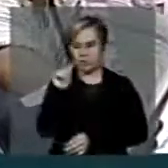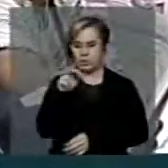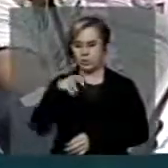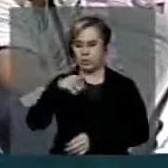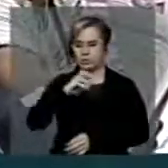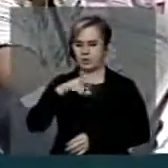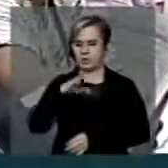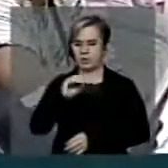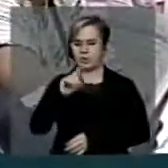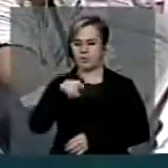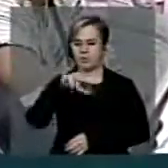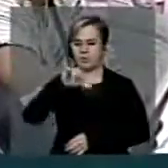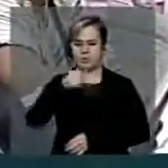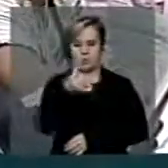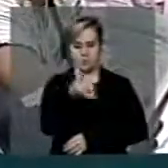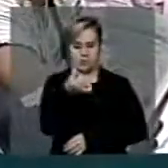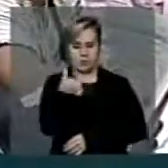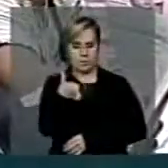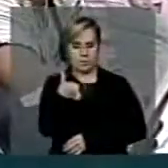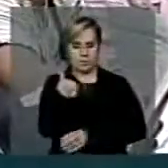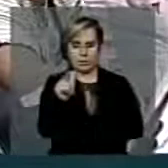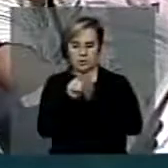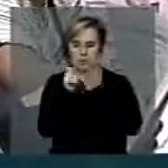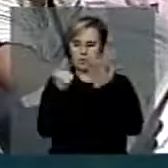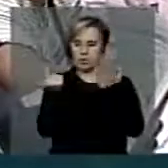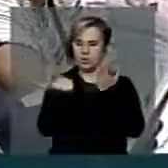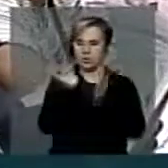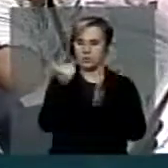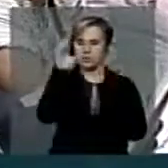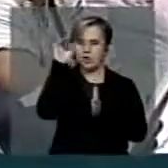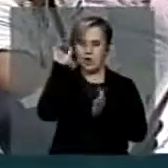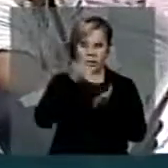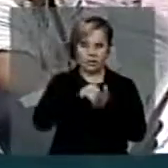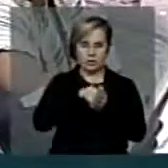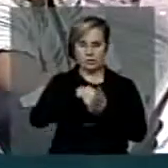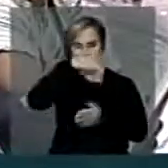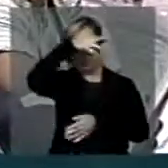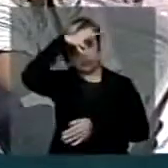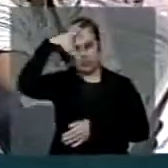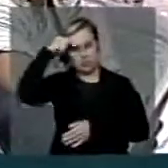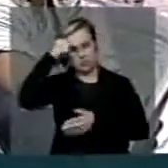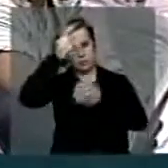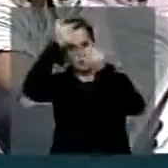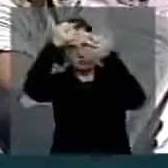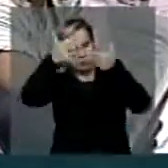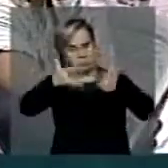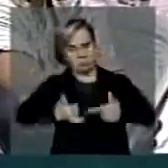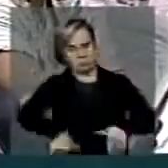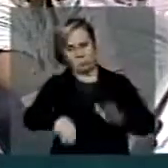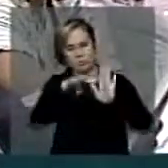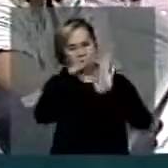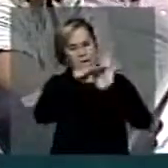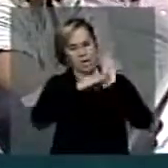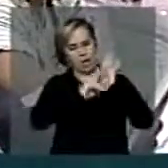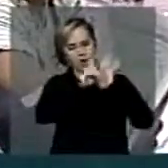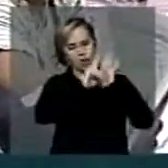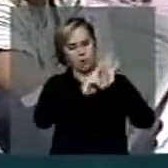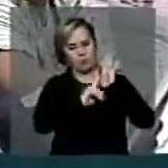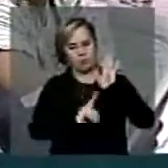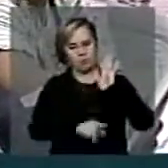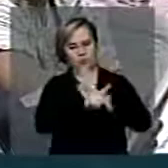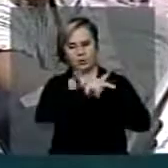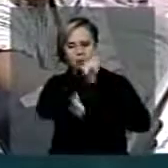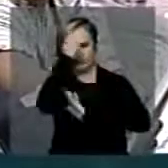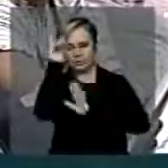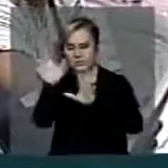1966, o Diário da Justiça de Mato Grosso chegou a publicar uma extensa lista de pessoas que teriam